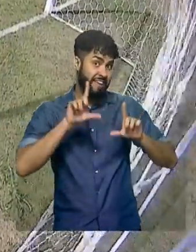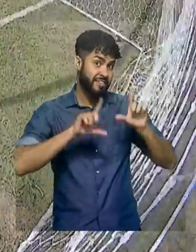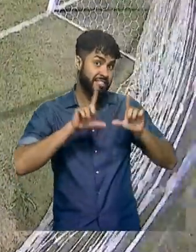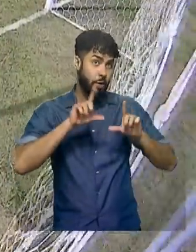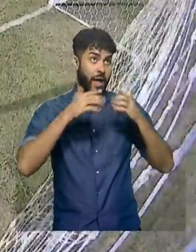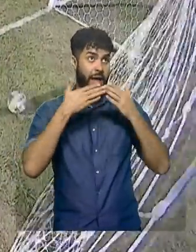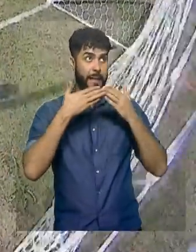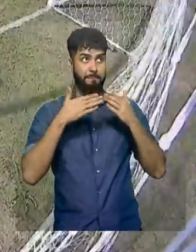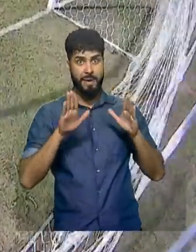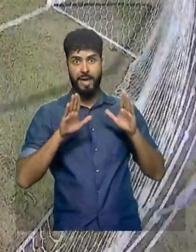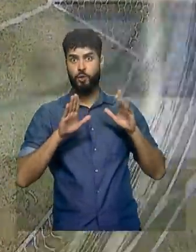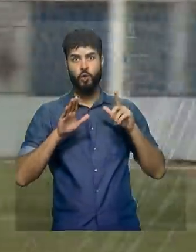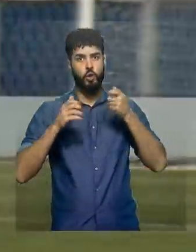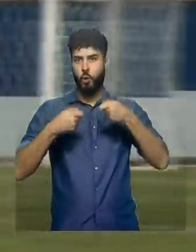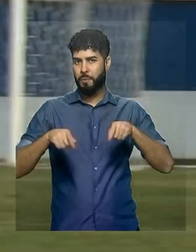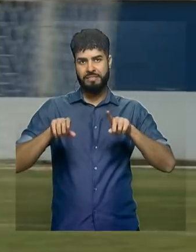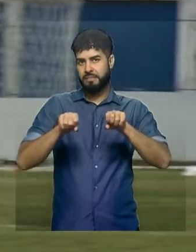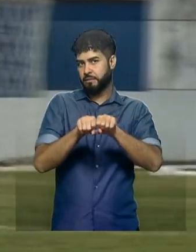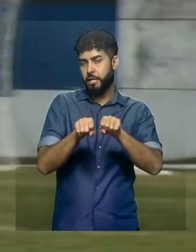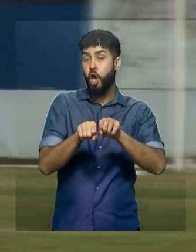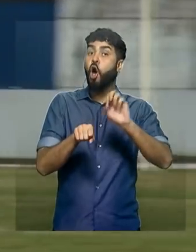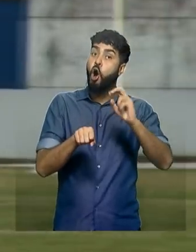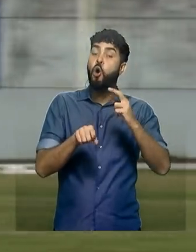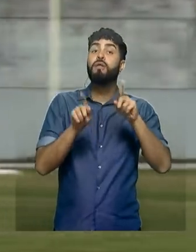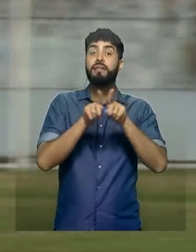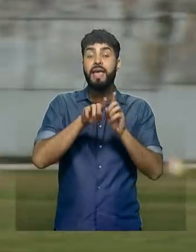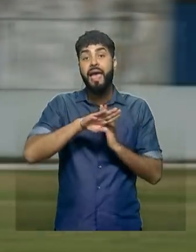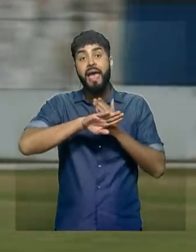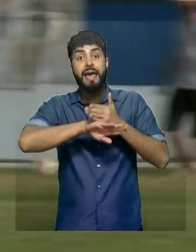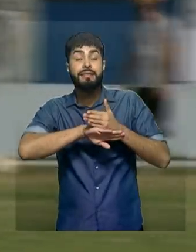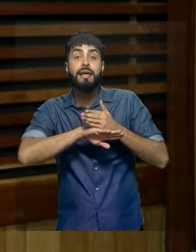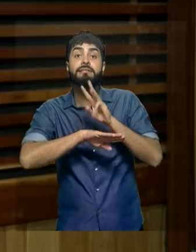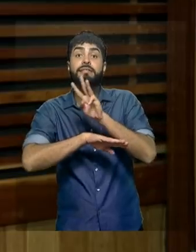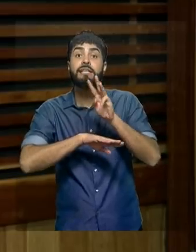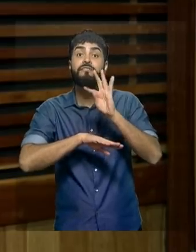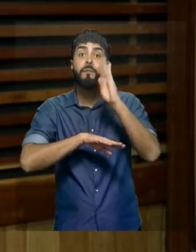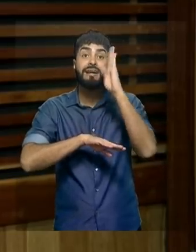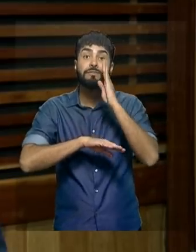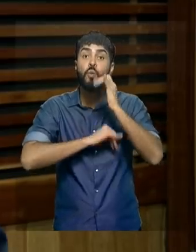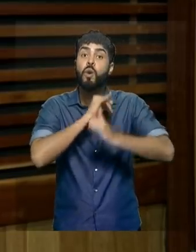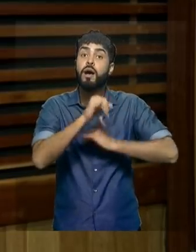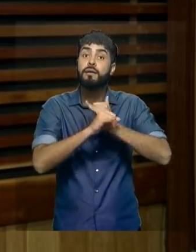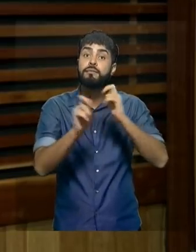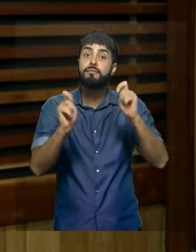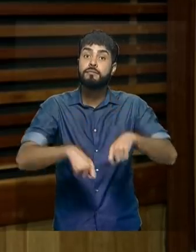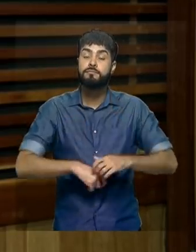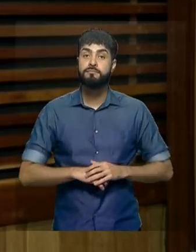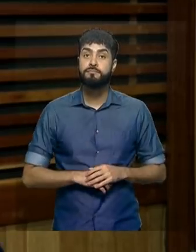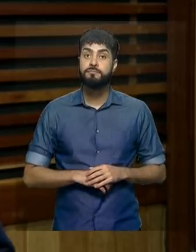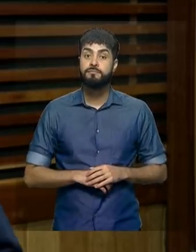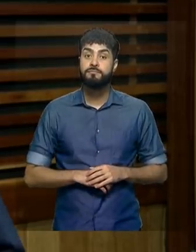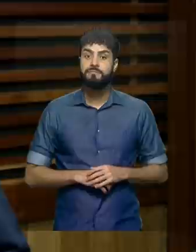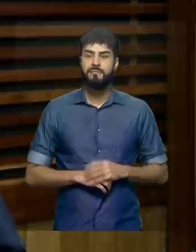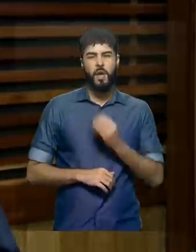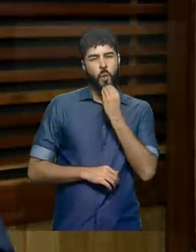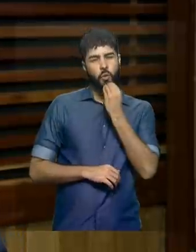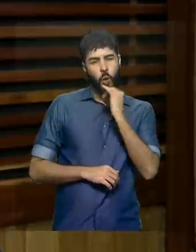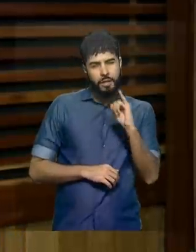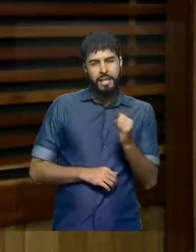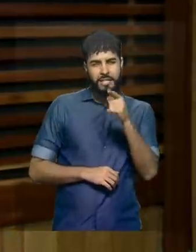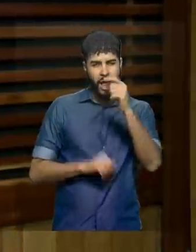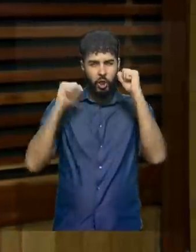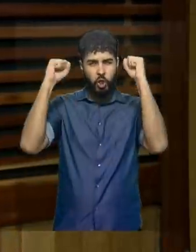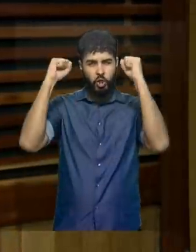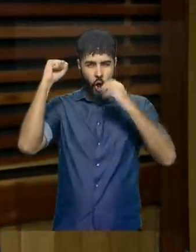sinal aberto, ou também via streaming, pelo site da TV Brasil. É mais uma oportunidade que o torcedor tem de acompanhar essas